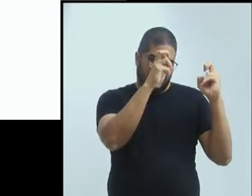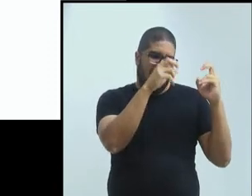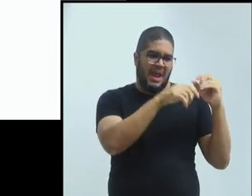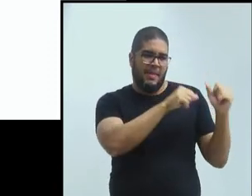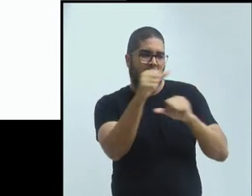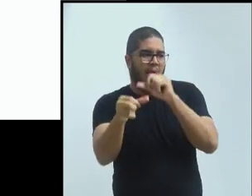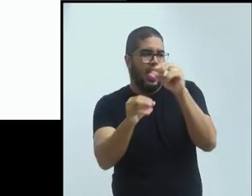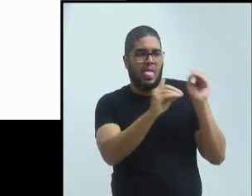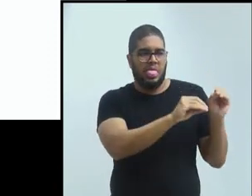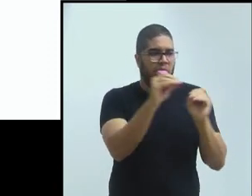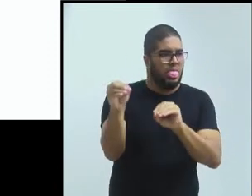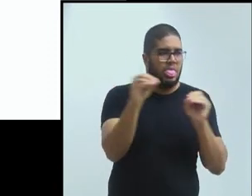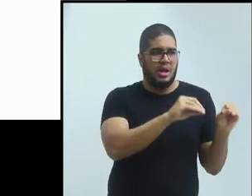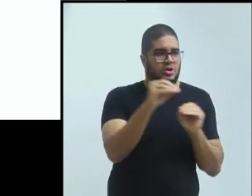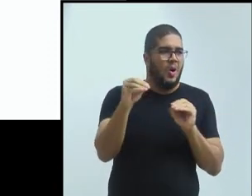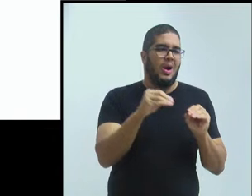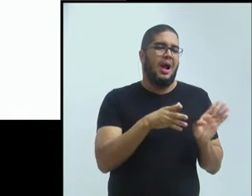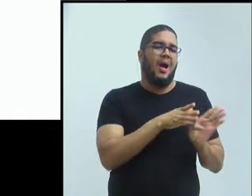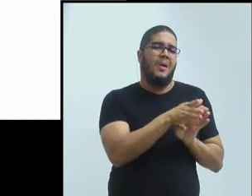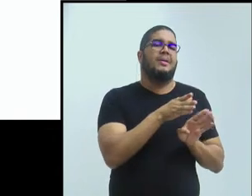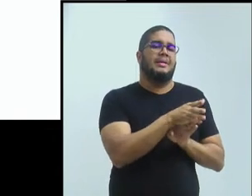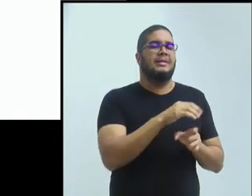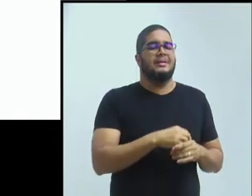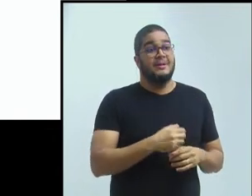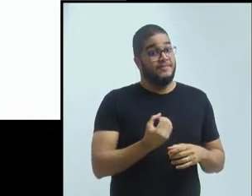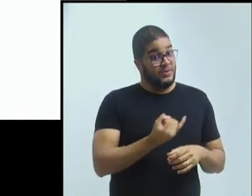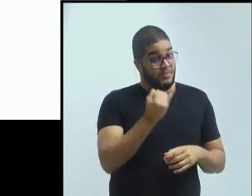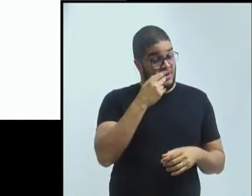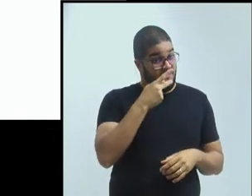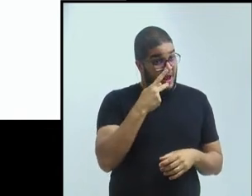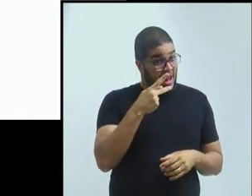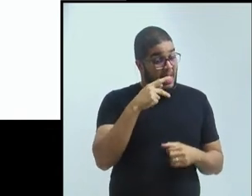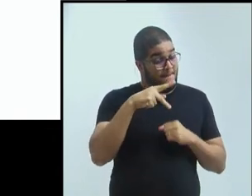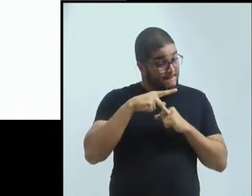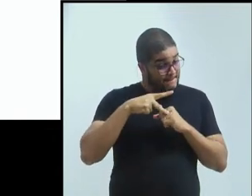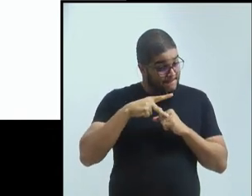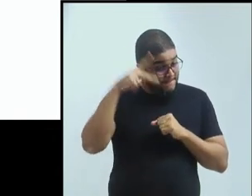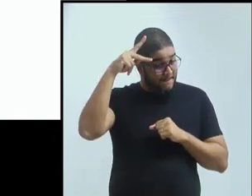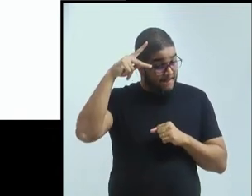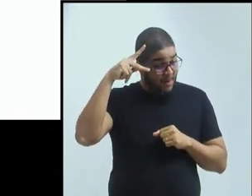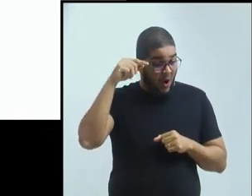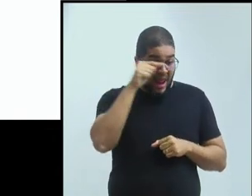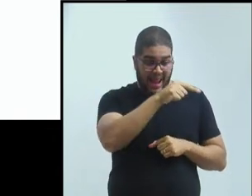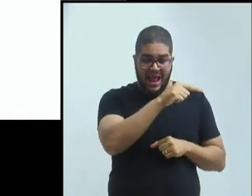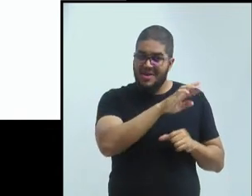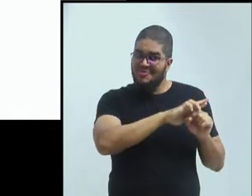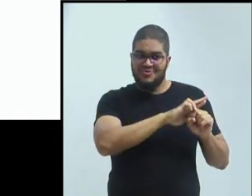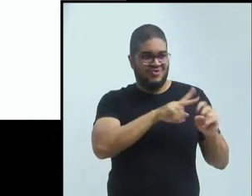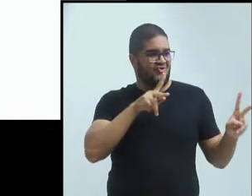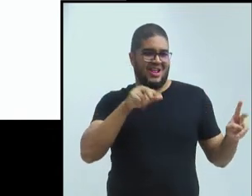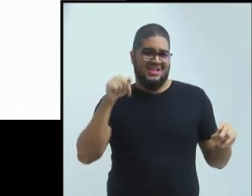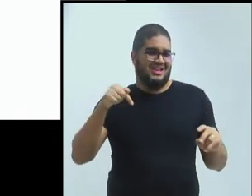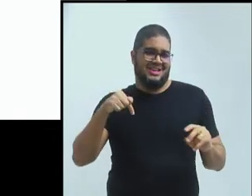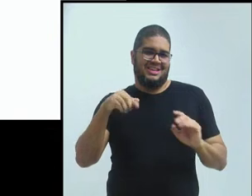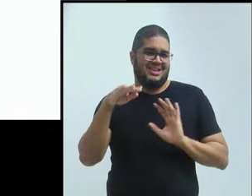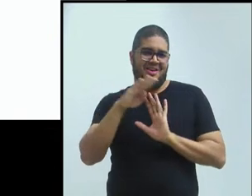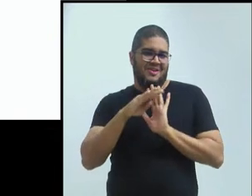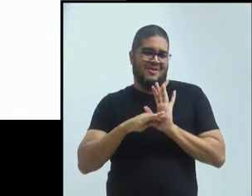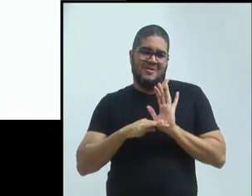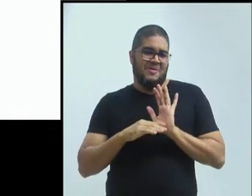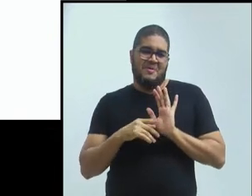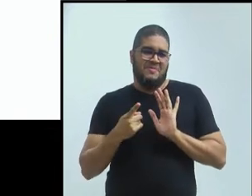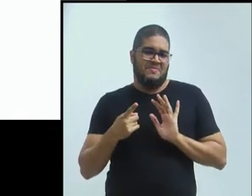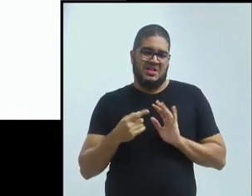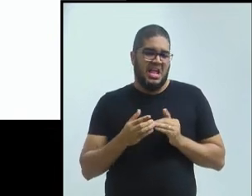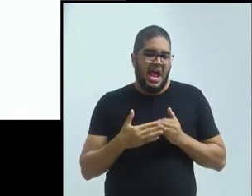é importante dizer que a pós-graduação ali, ela não é como um PPGL, não é um programa que tem abertura